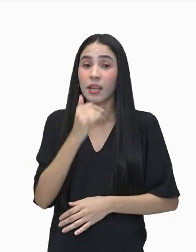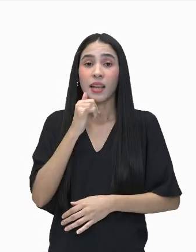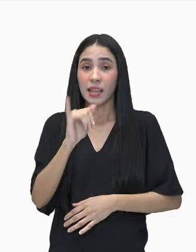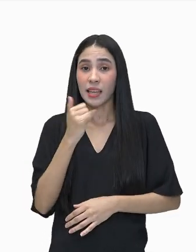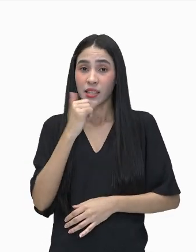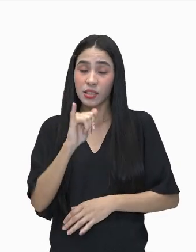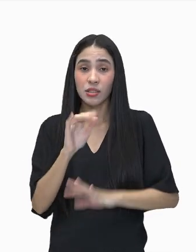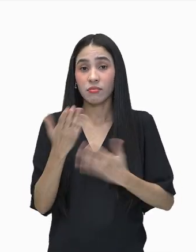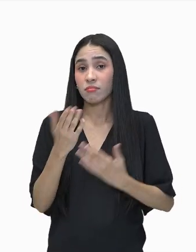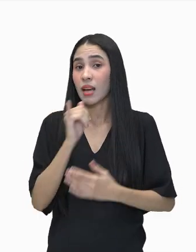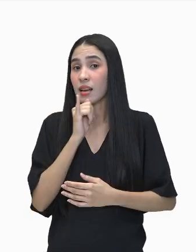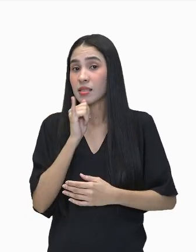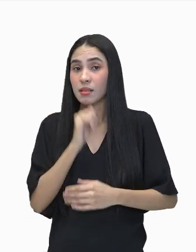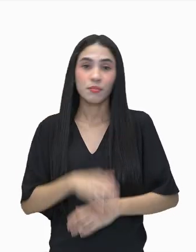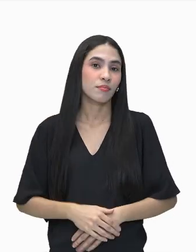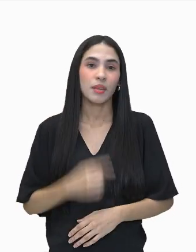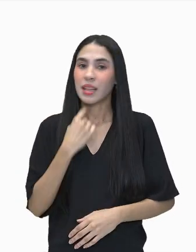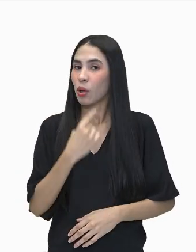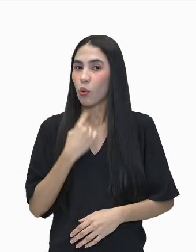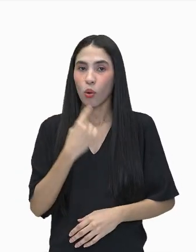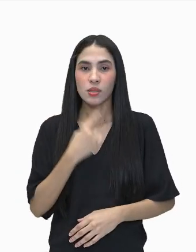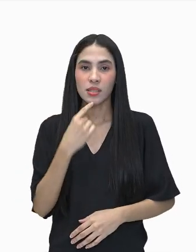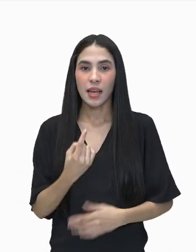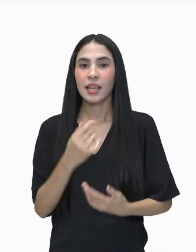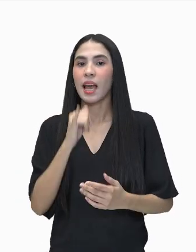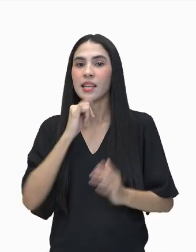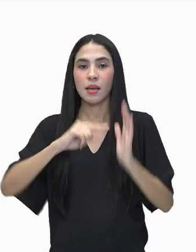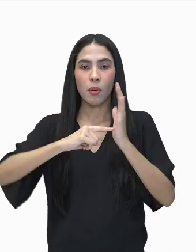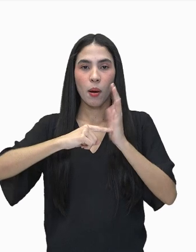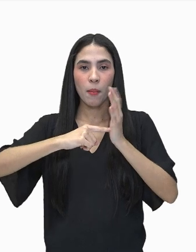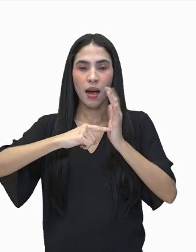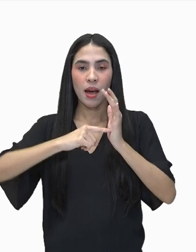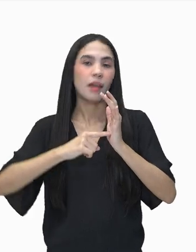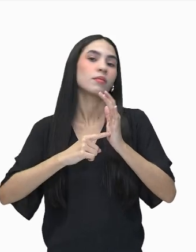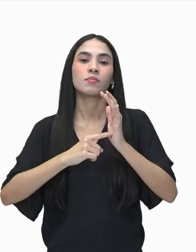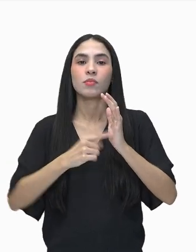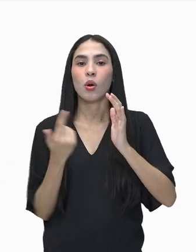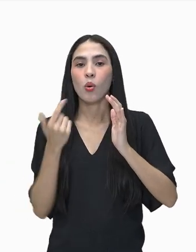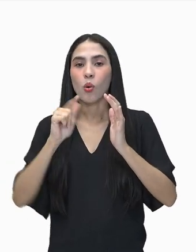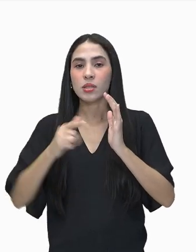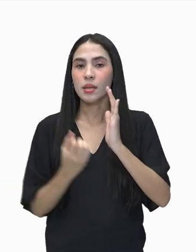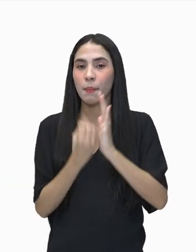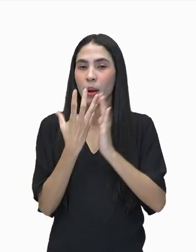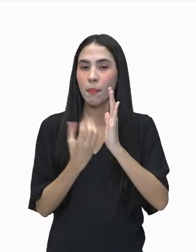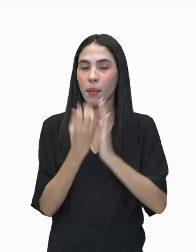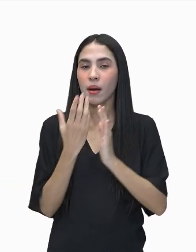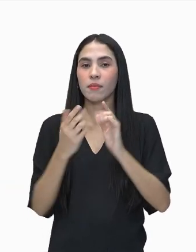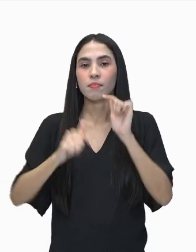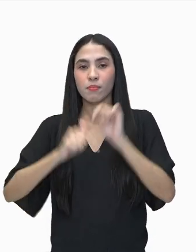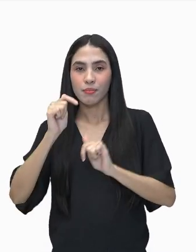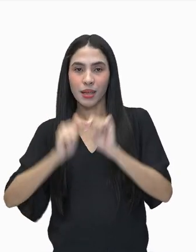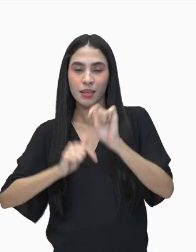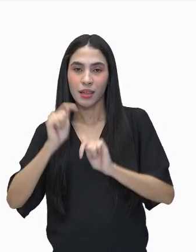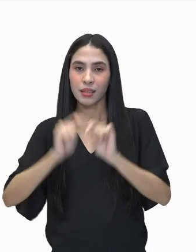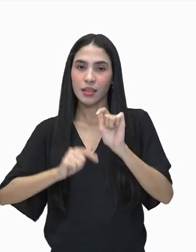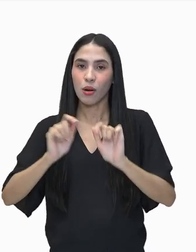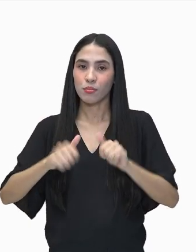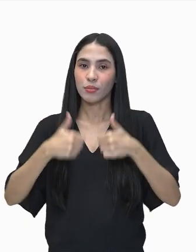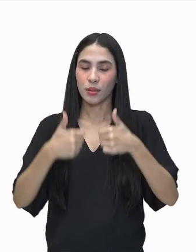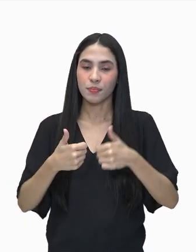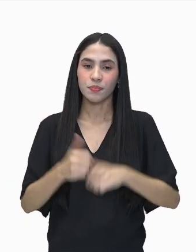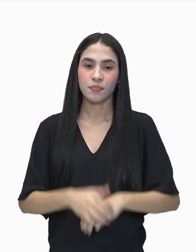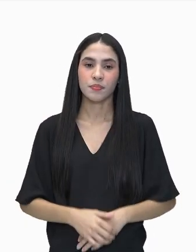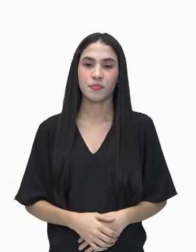elétrica, por exemplo, não consegue fazer com que suas máquinas ali necessárias à fabricação de seus produtos funcionem.